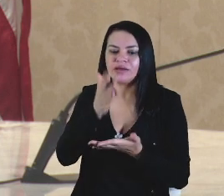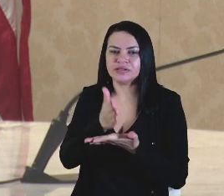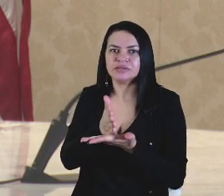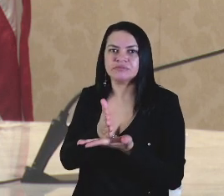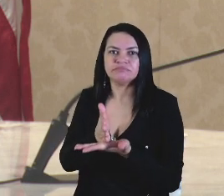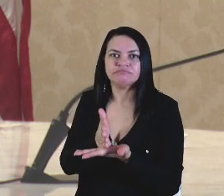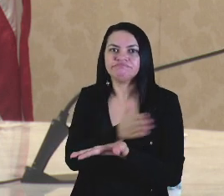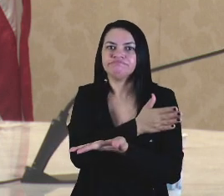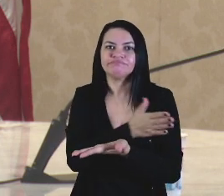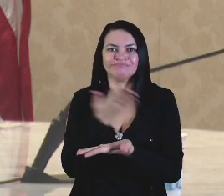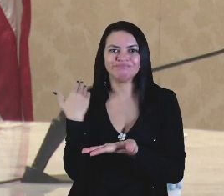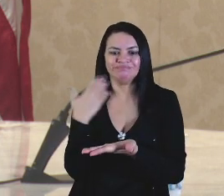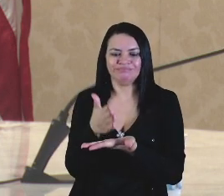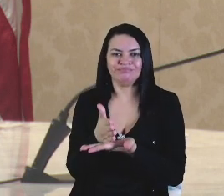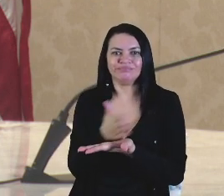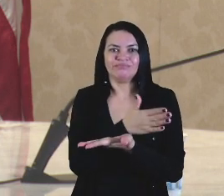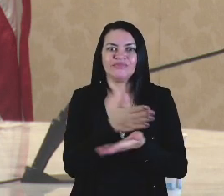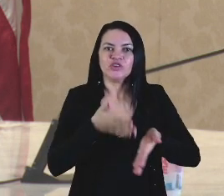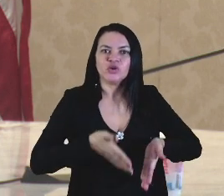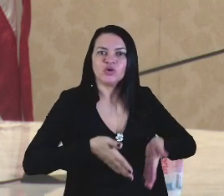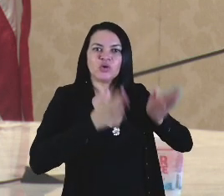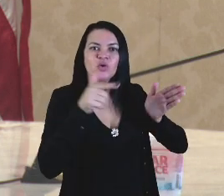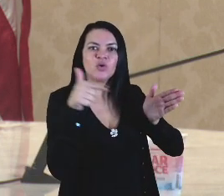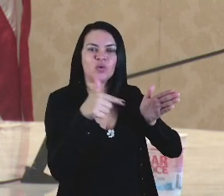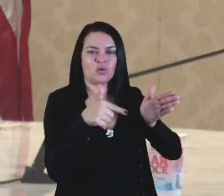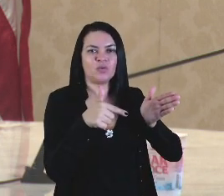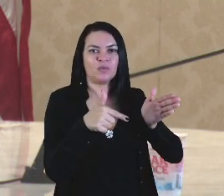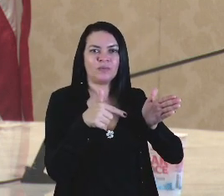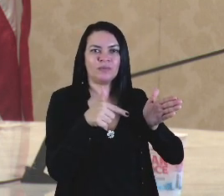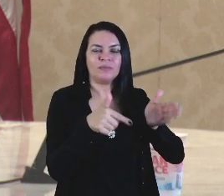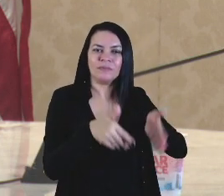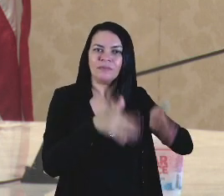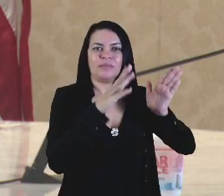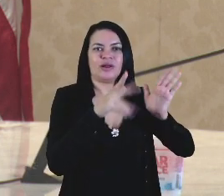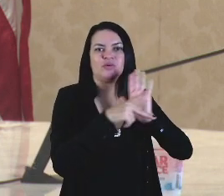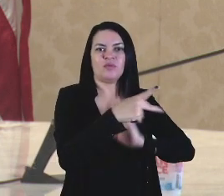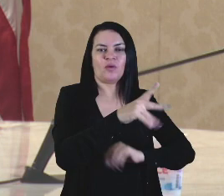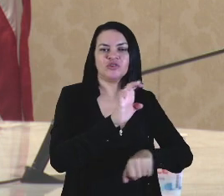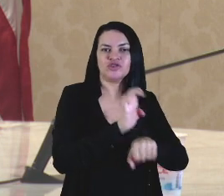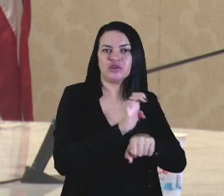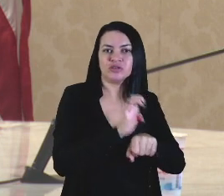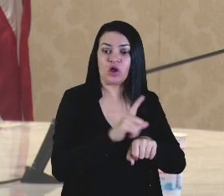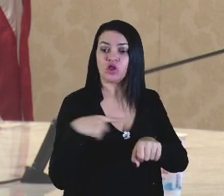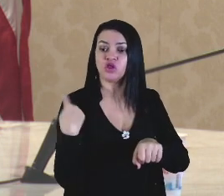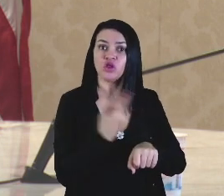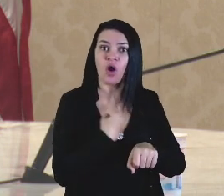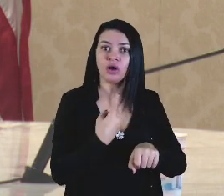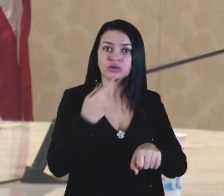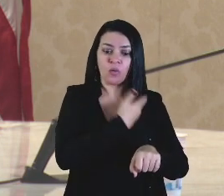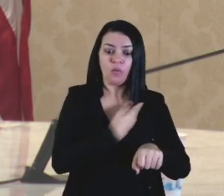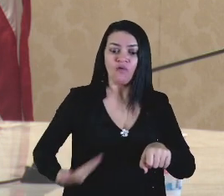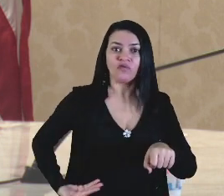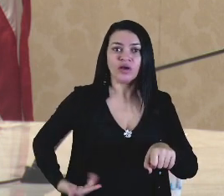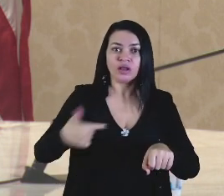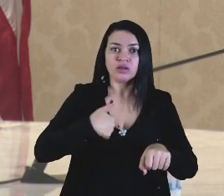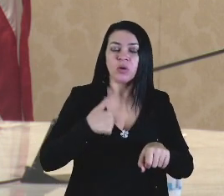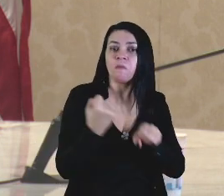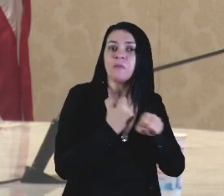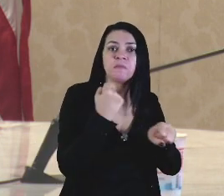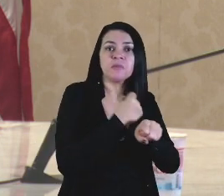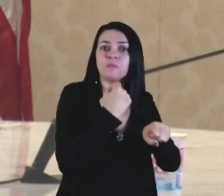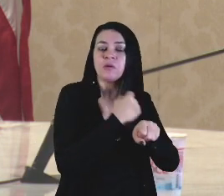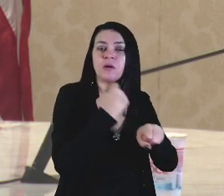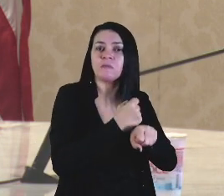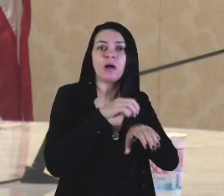de um prédio estadual e nós estamos lá realizando obras que depois ficarão como legado ao município. Não será